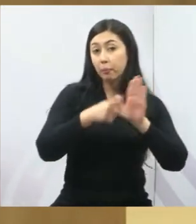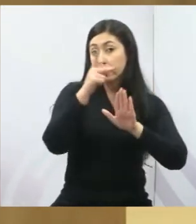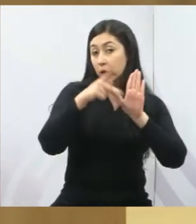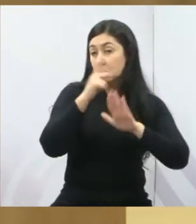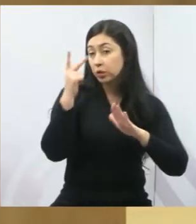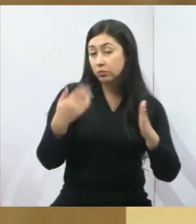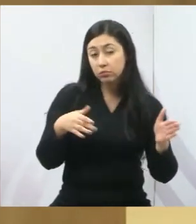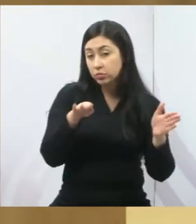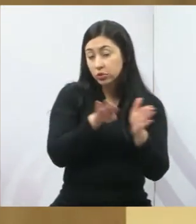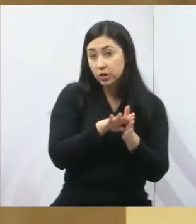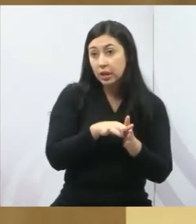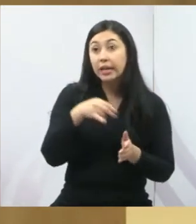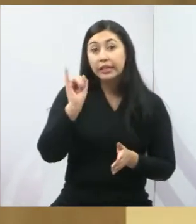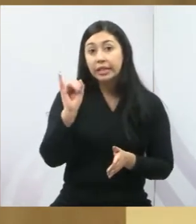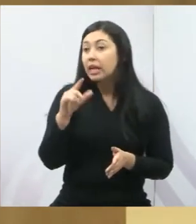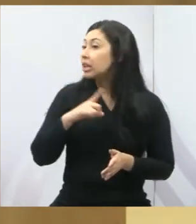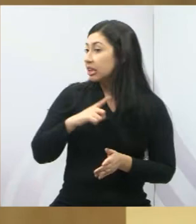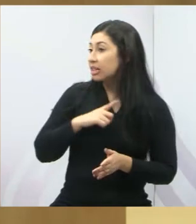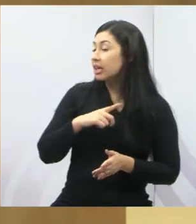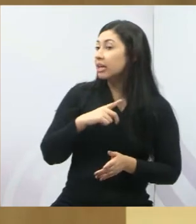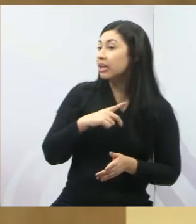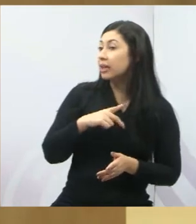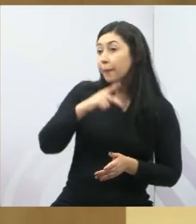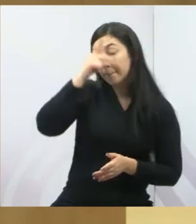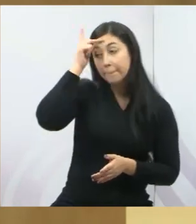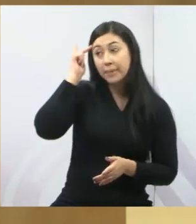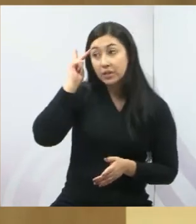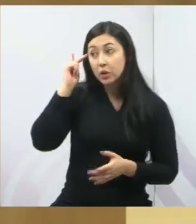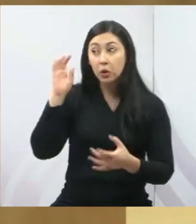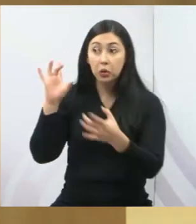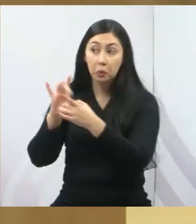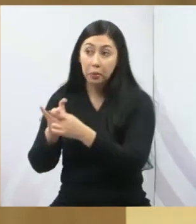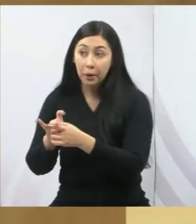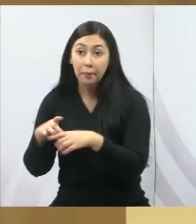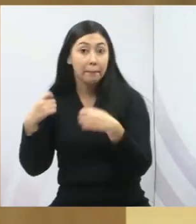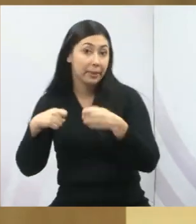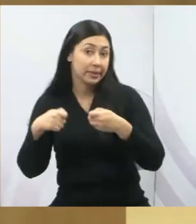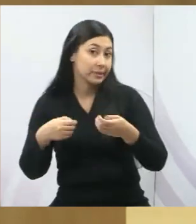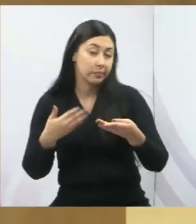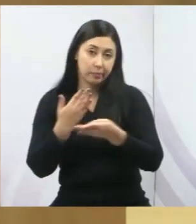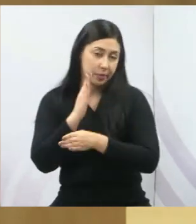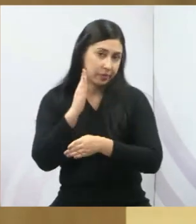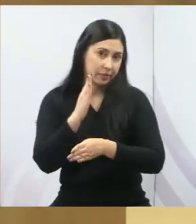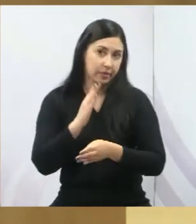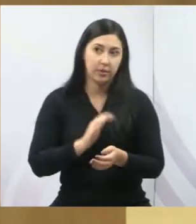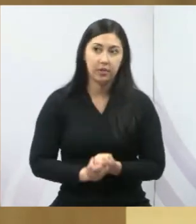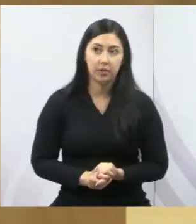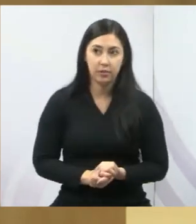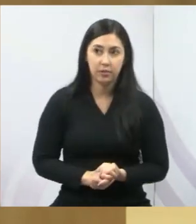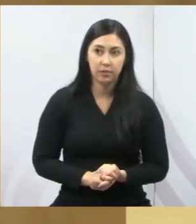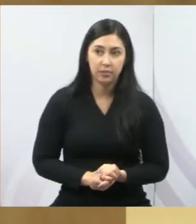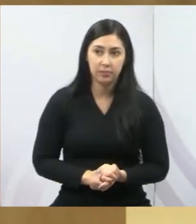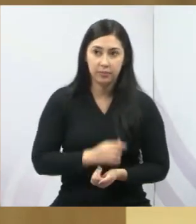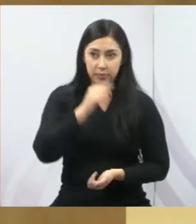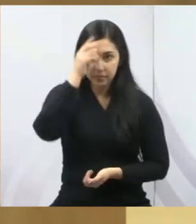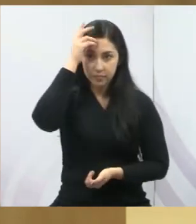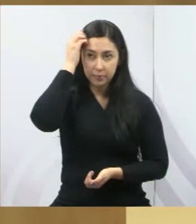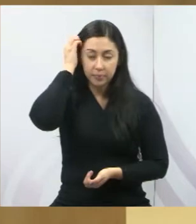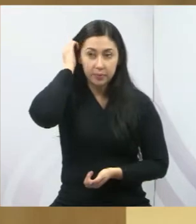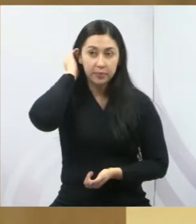se você tem amarrações, tem que votar a favor. É o que a gente chama de presidencialismo de coalizão.